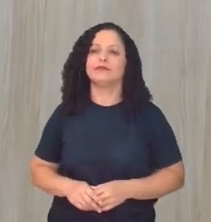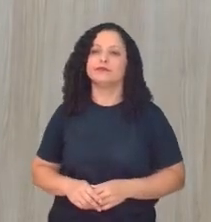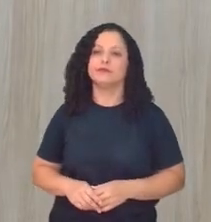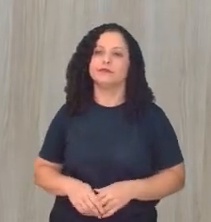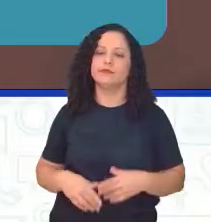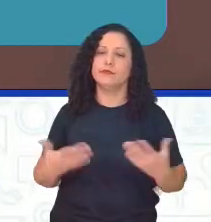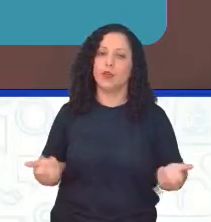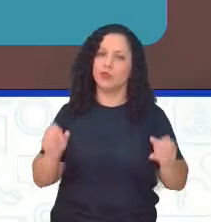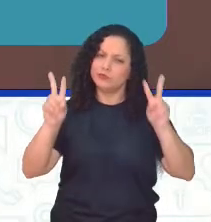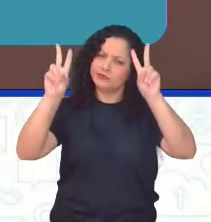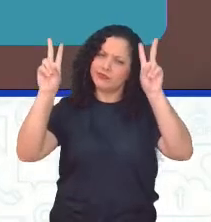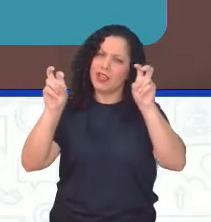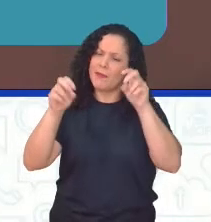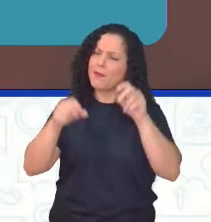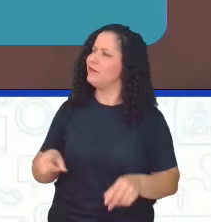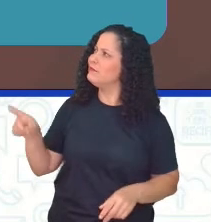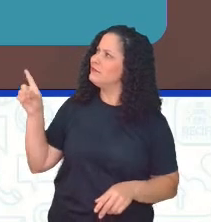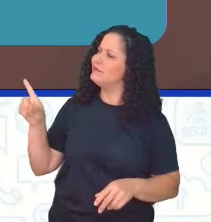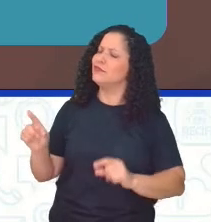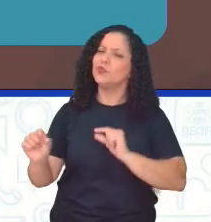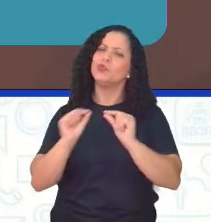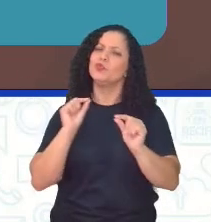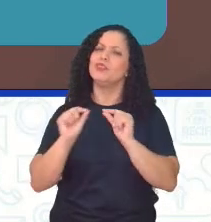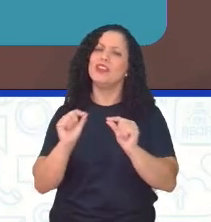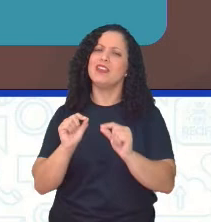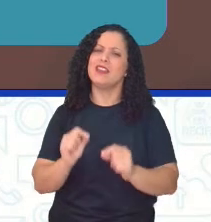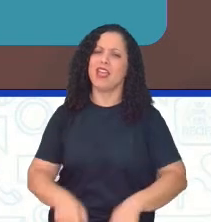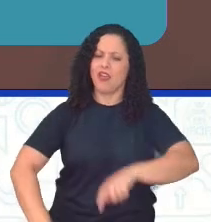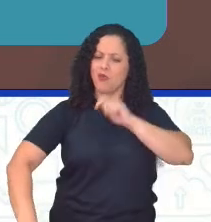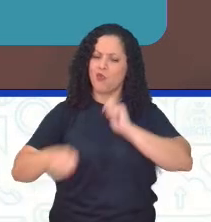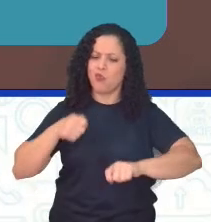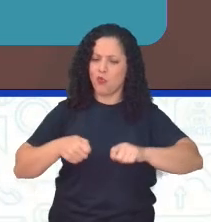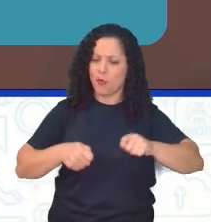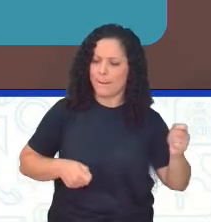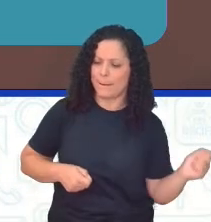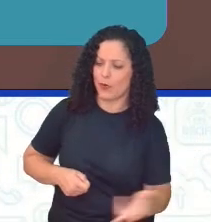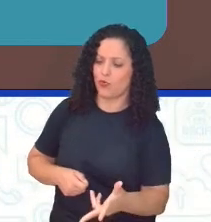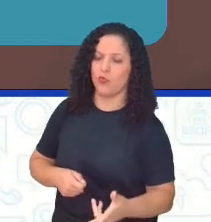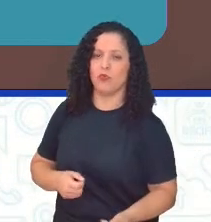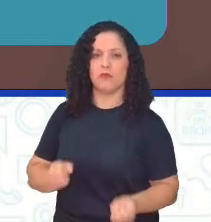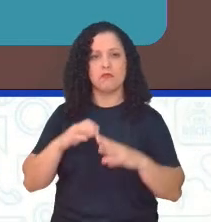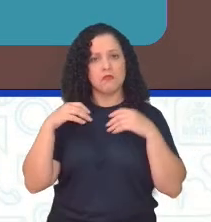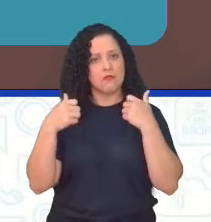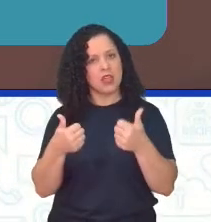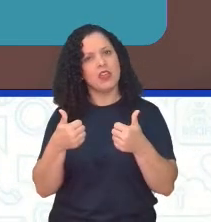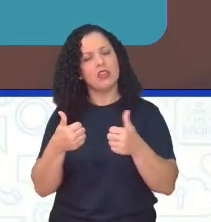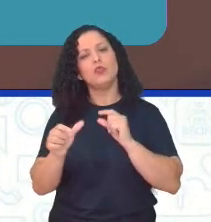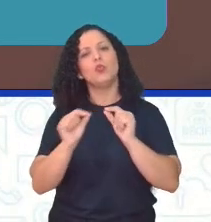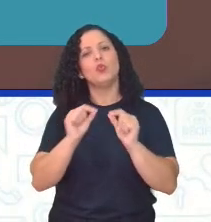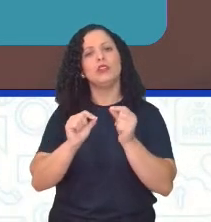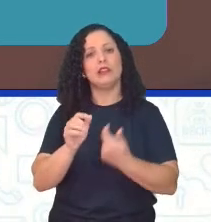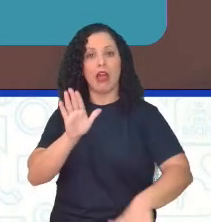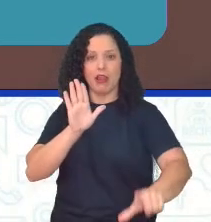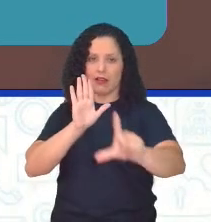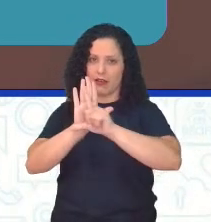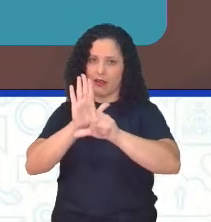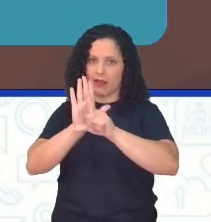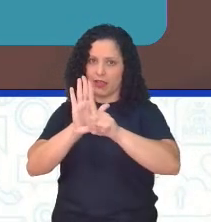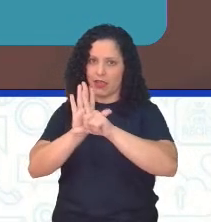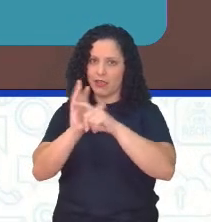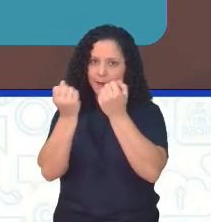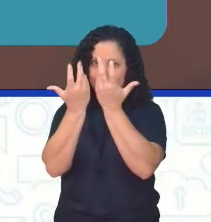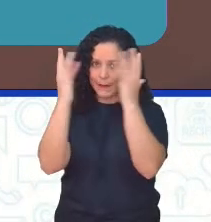Sobre queimadas. E aí, professor, está lá, o cara vai atear fogo e está tudo bem? Isso está dentro da legislação ambiental